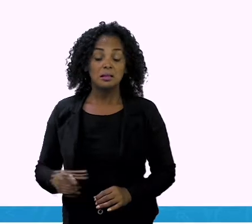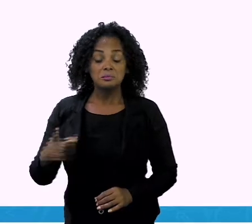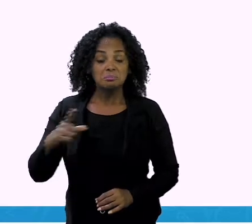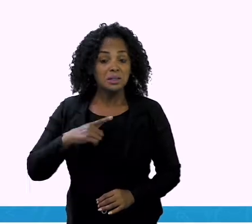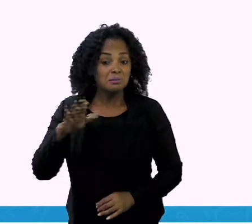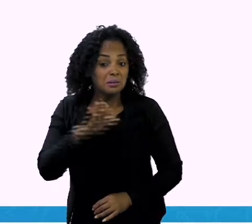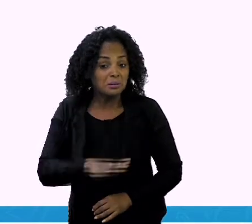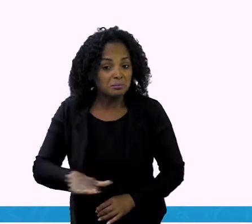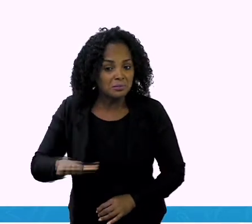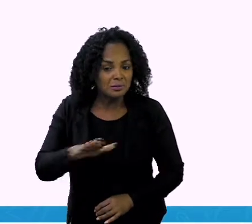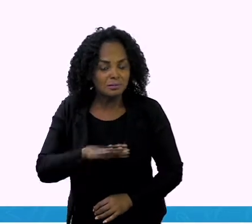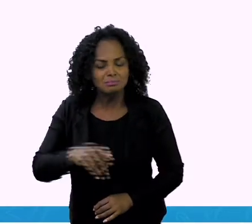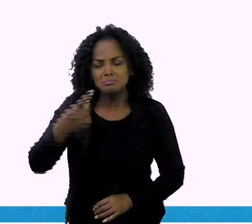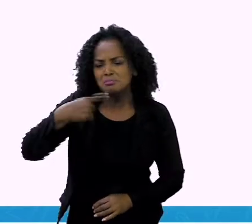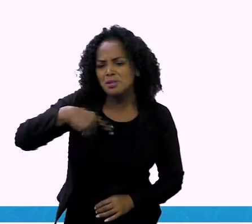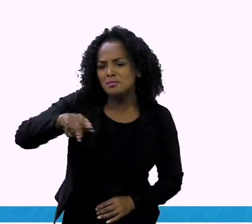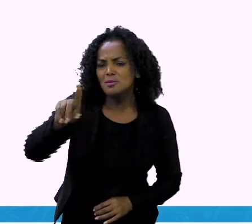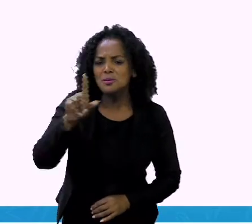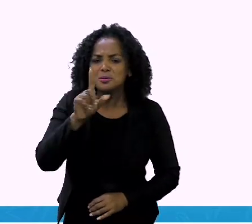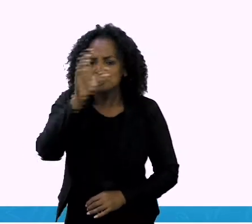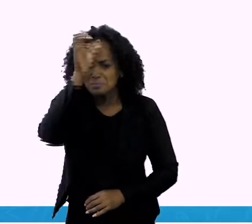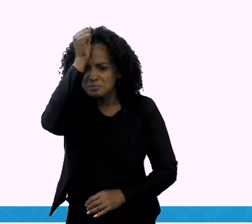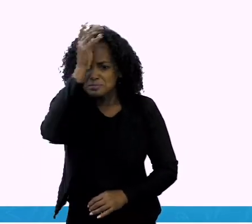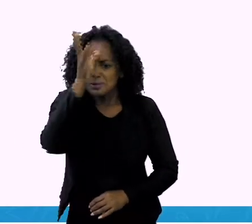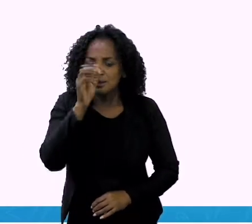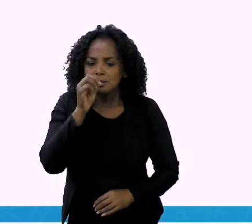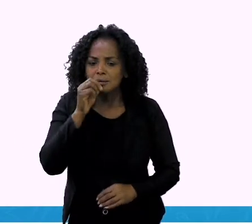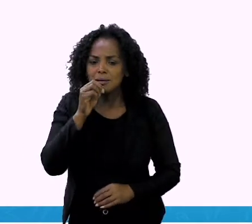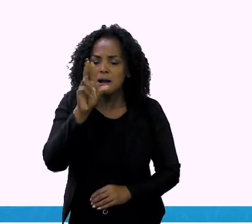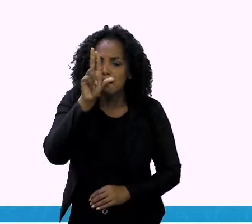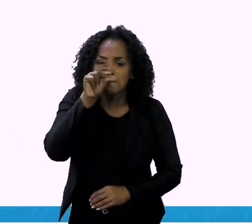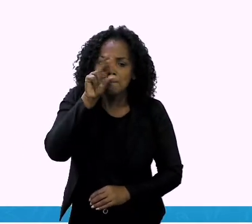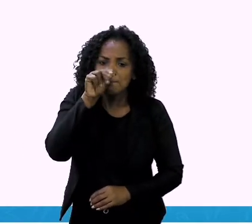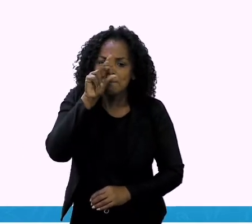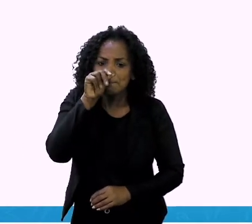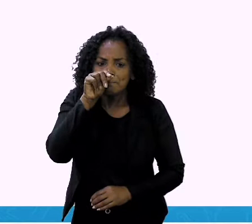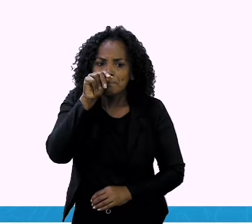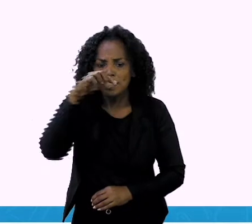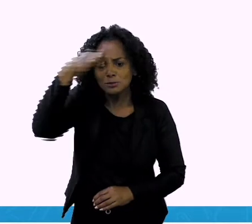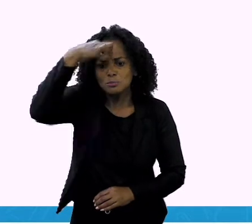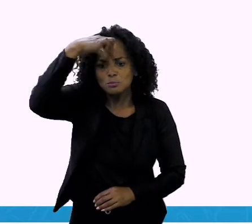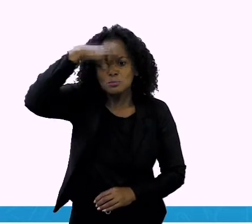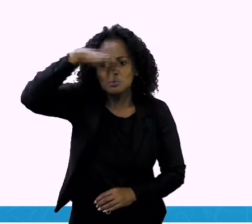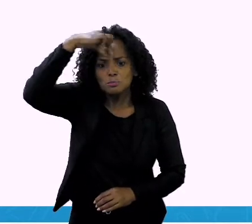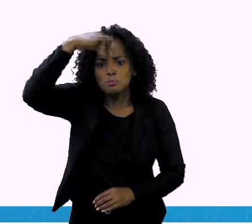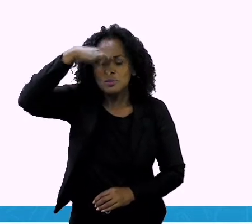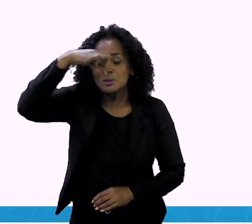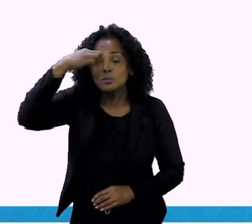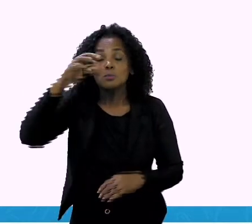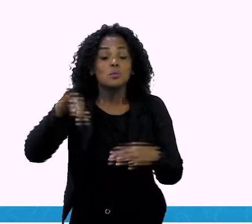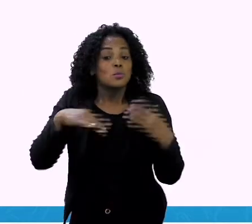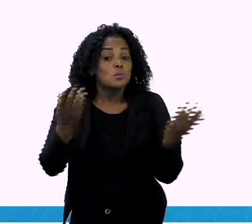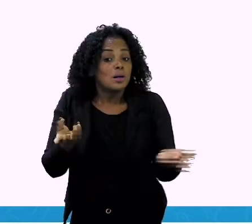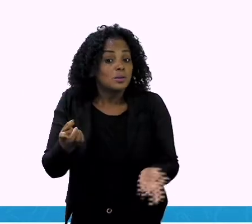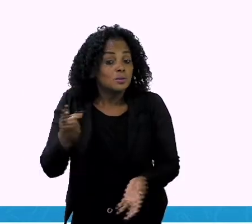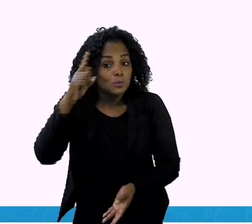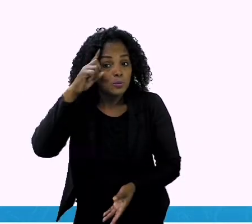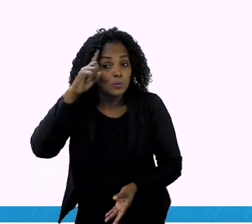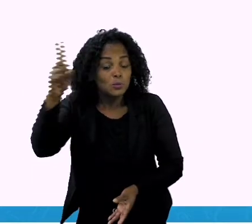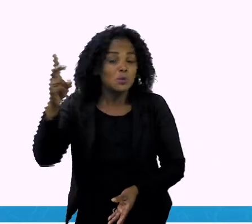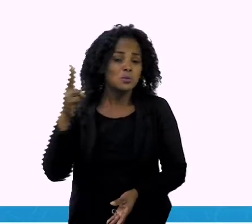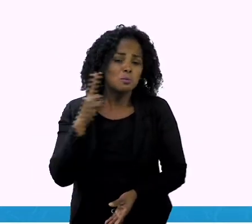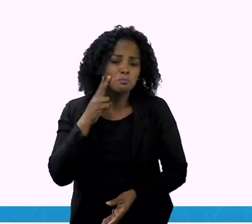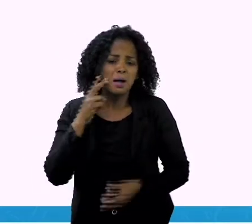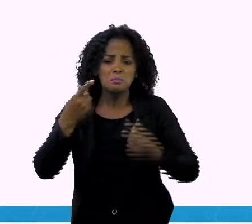gente que também levou galinha, pato, peru. E quando o seu Lucas reclamava, a